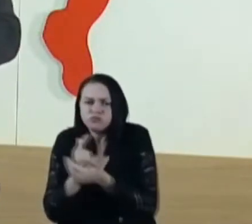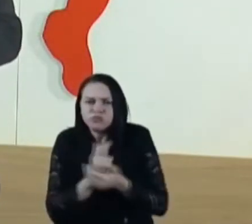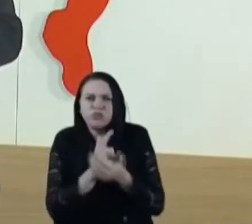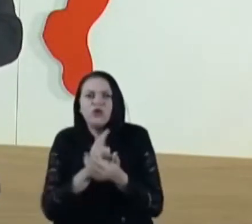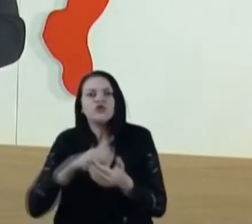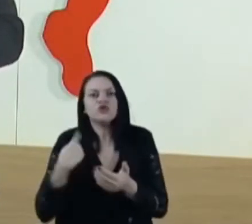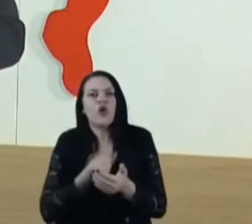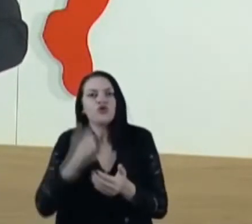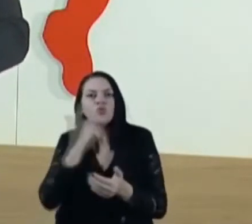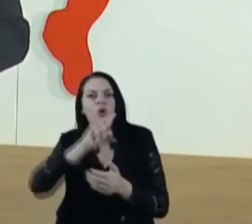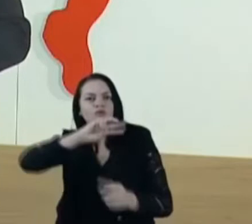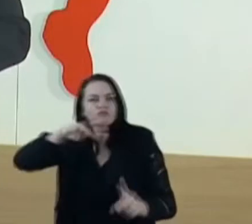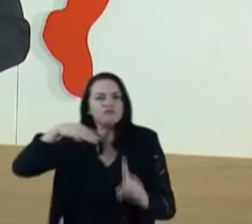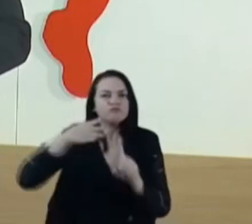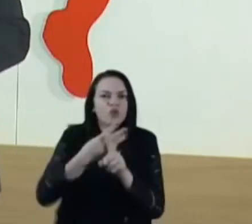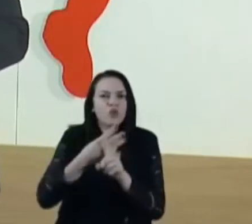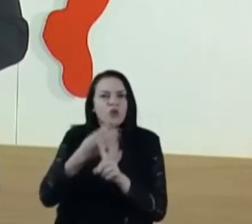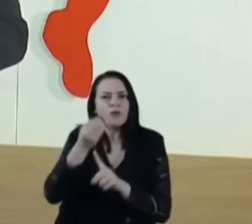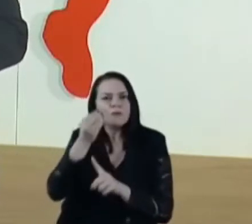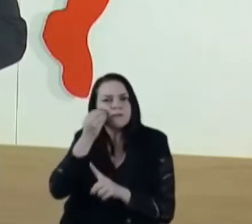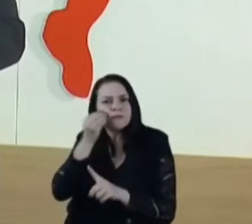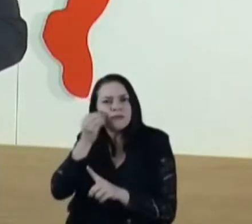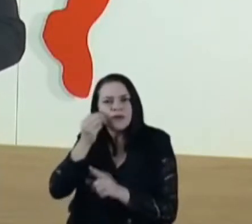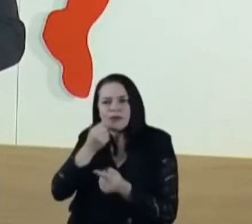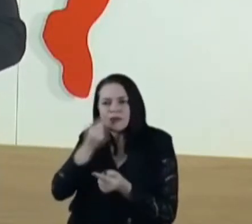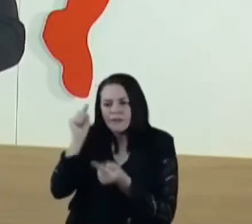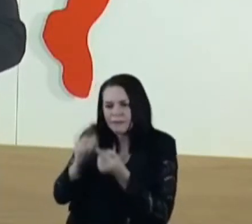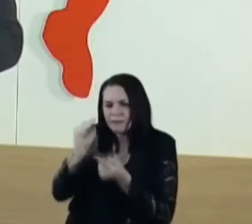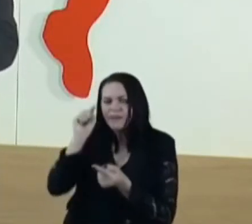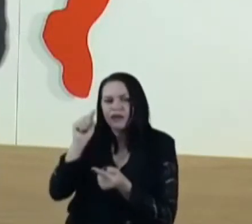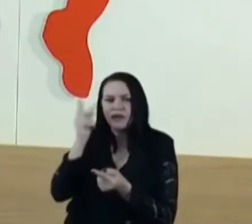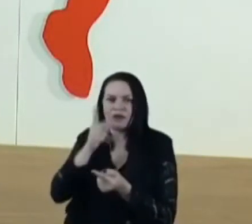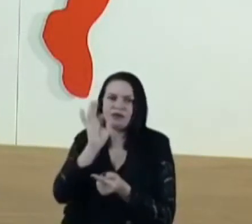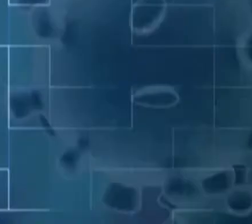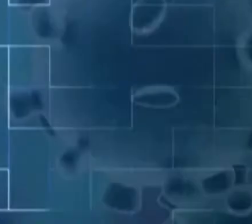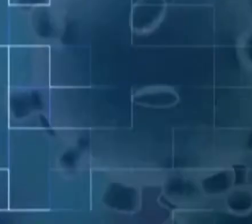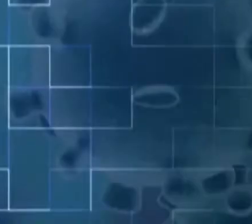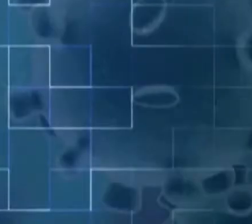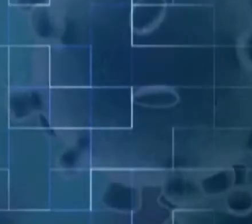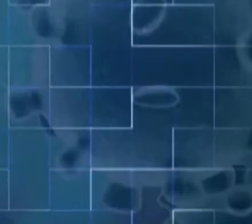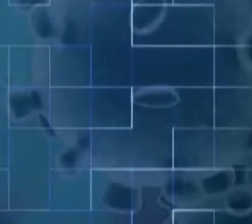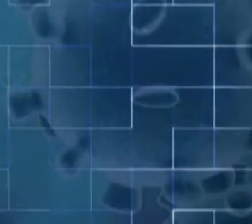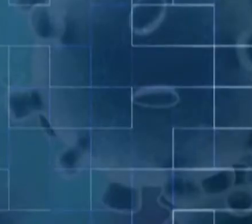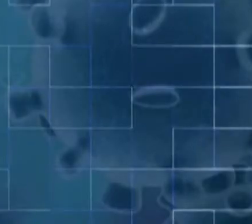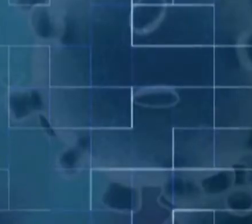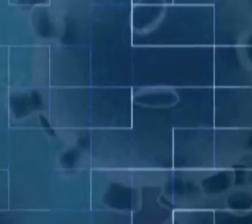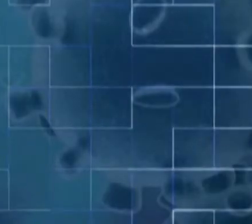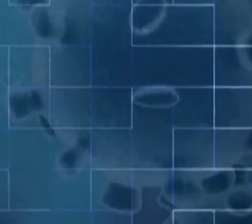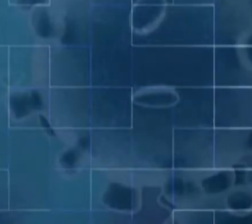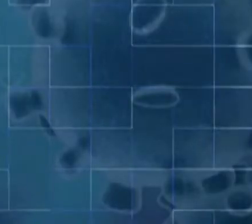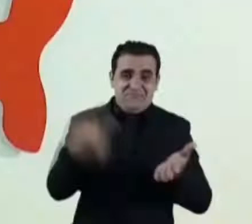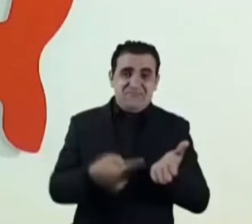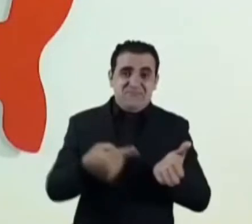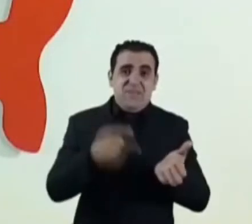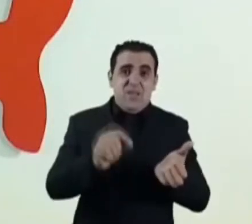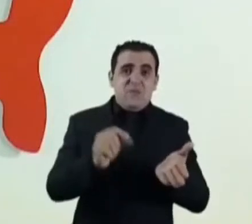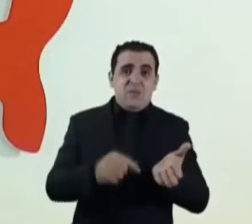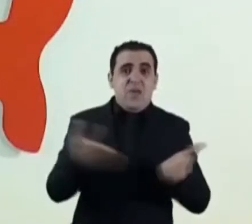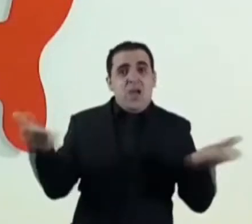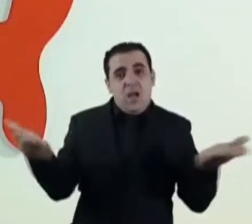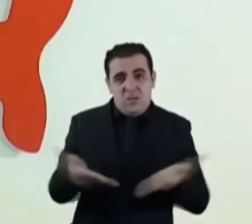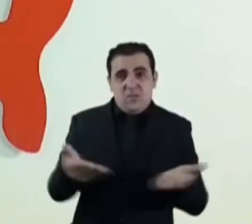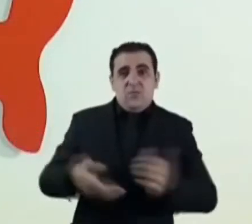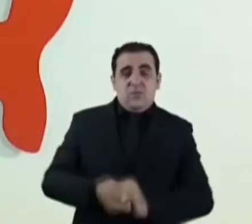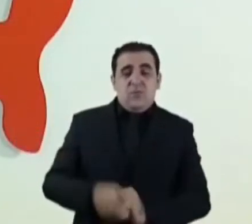esse acompanhamento adequado do coronavírus no nosso estado. Aglomeração pós lockdown. Estas